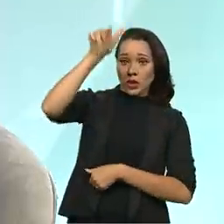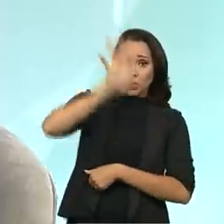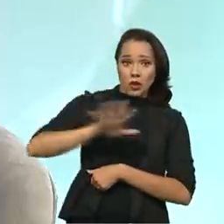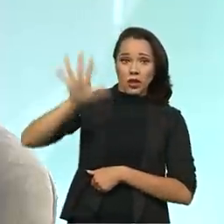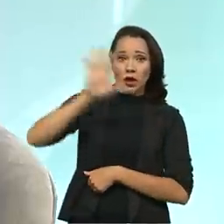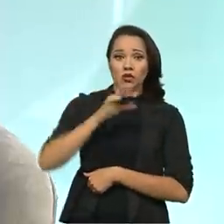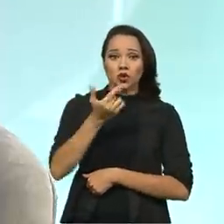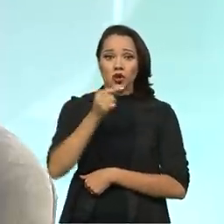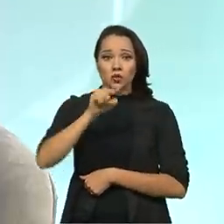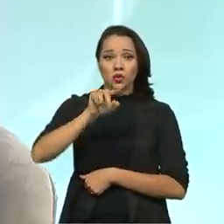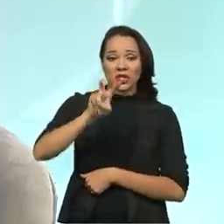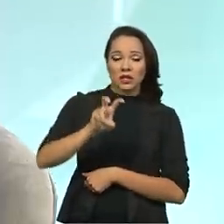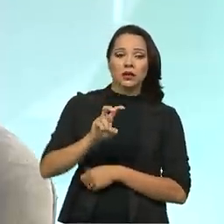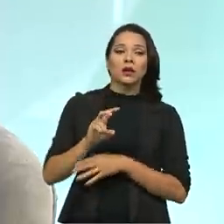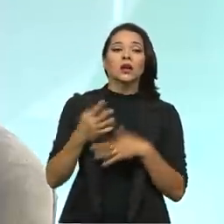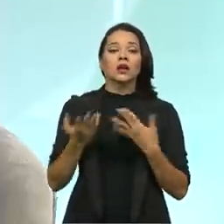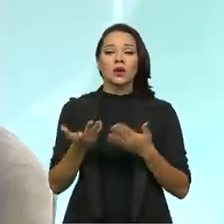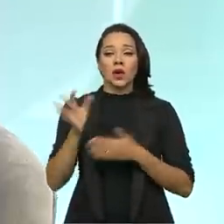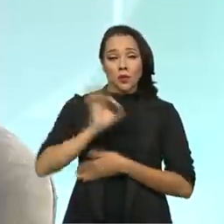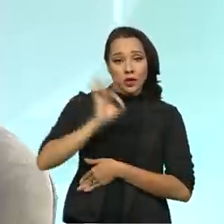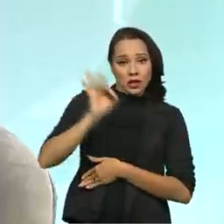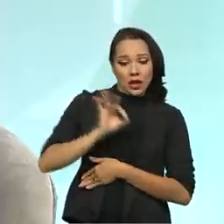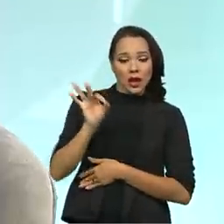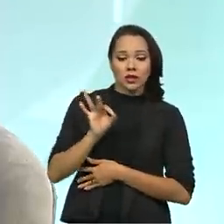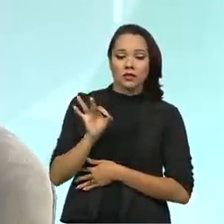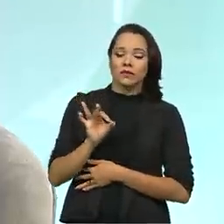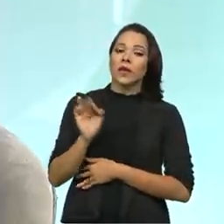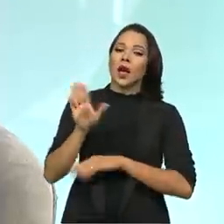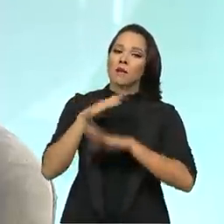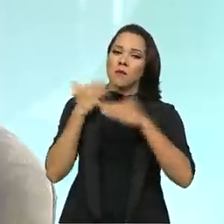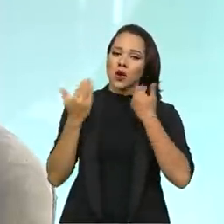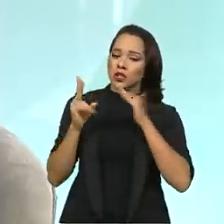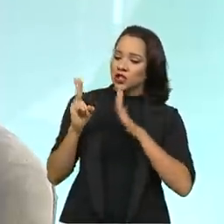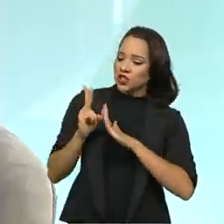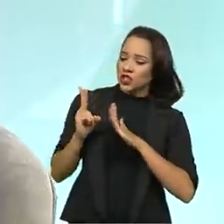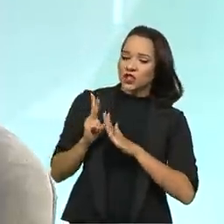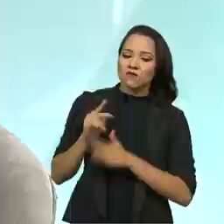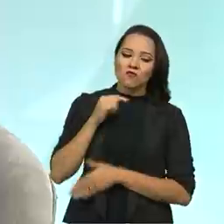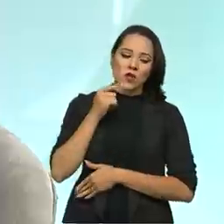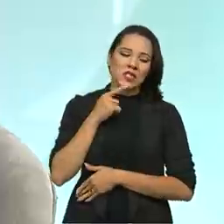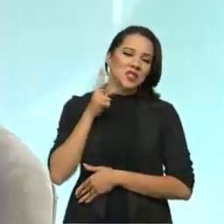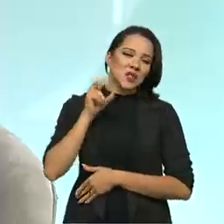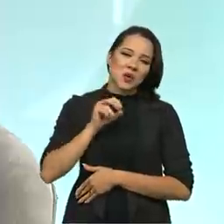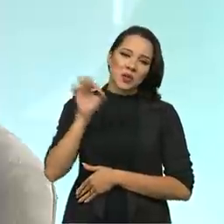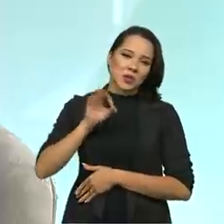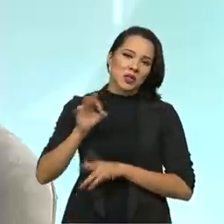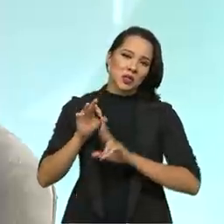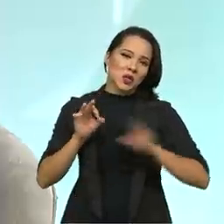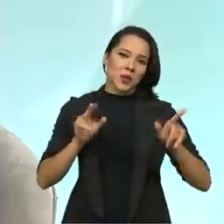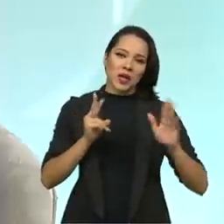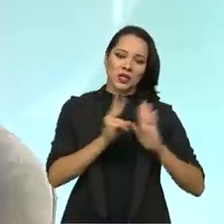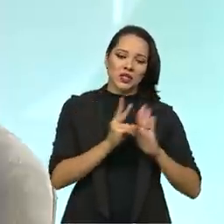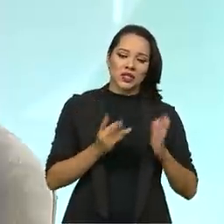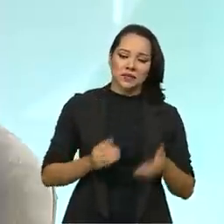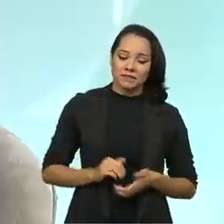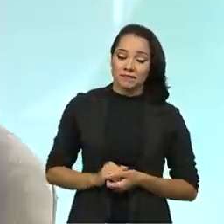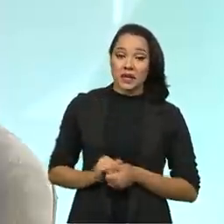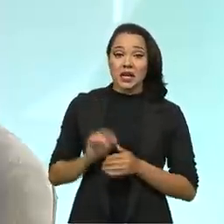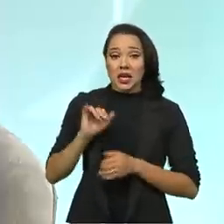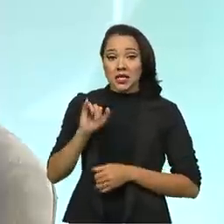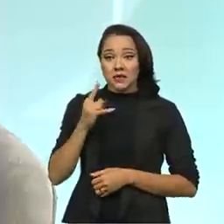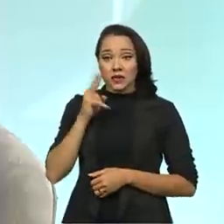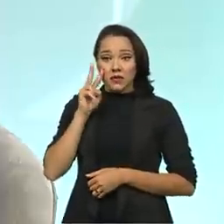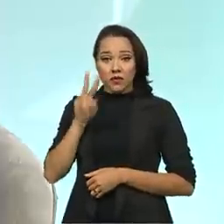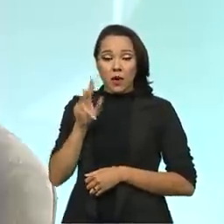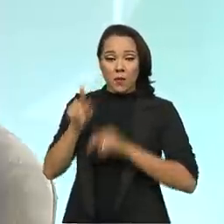,5, 2,8. Significa que, proporcionalmente, a morte dos indígenas não chegou a metade dos não indígenas. Com certeza. E, você